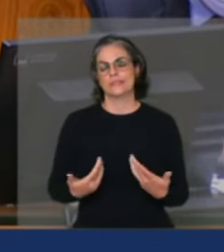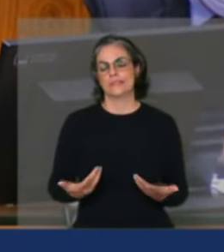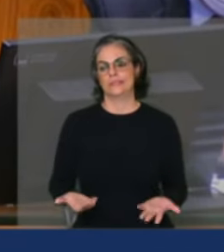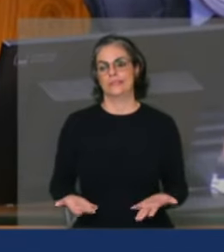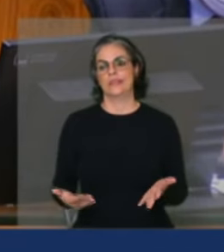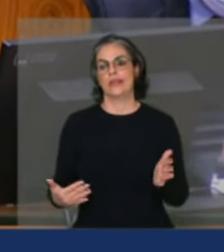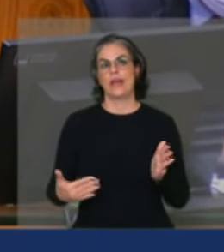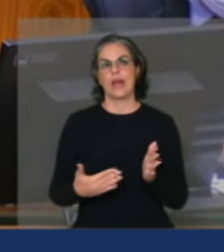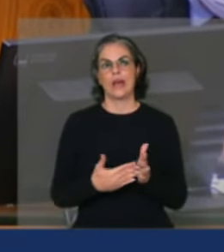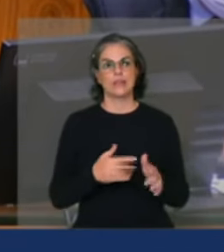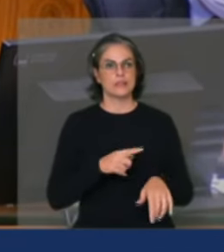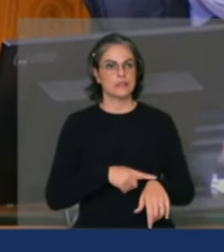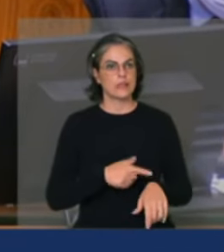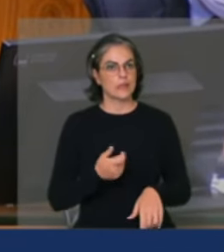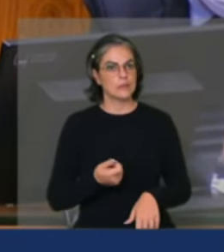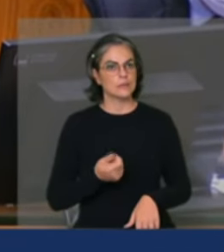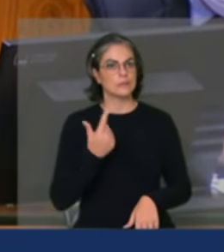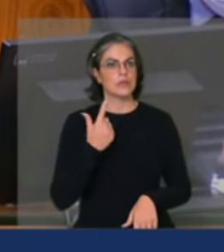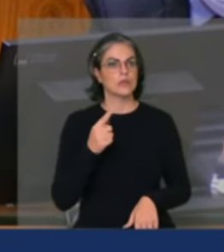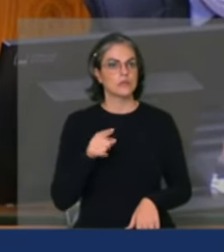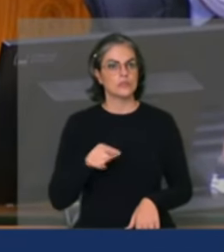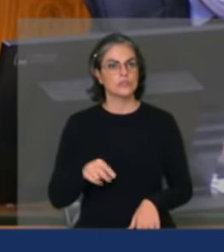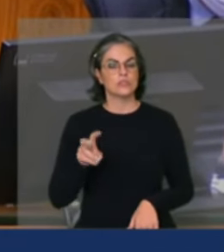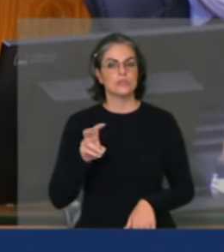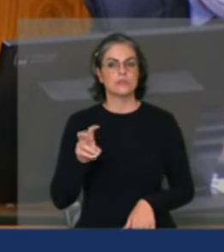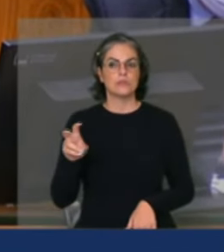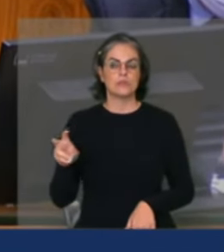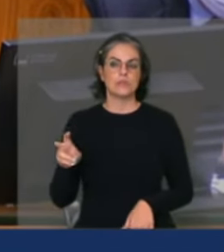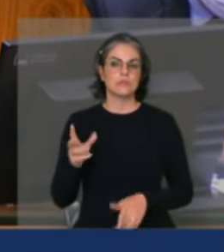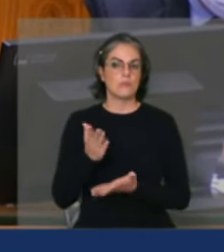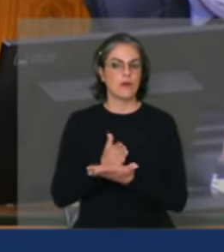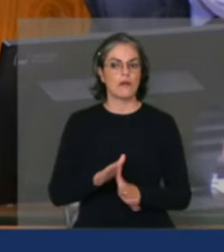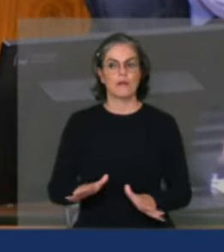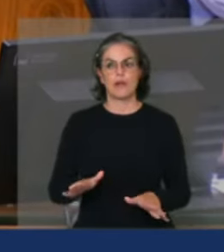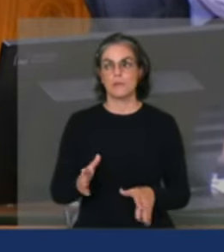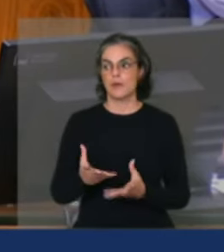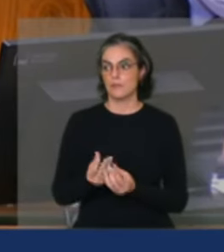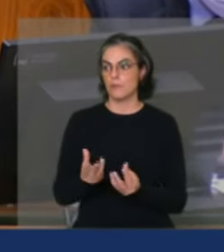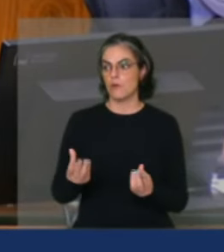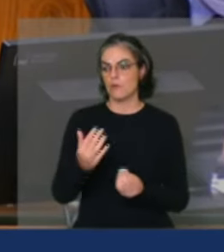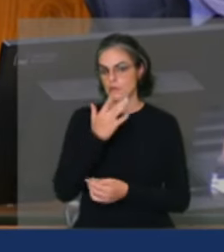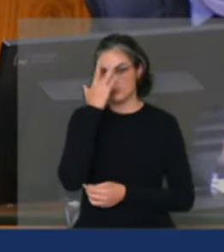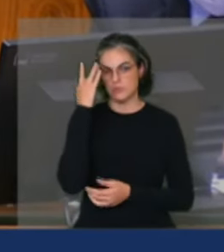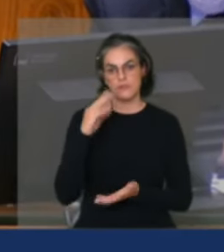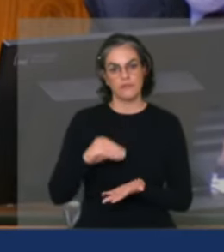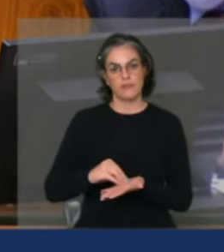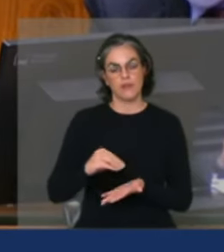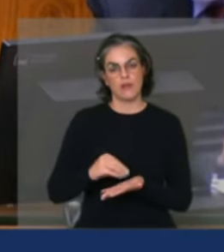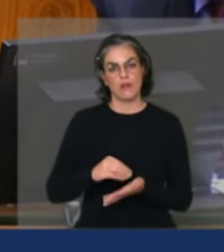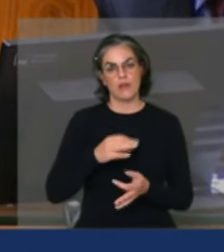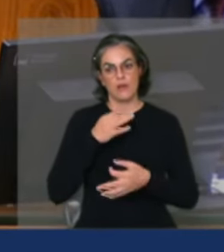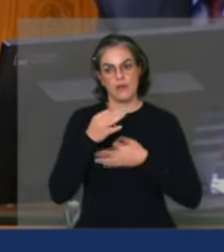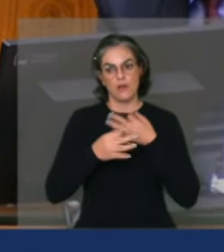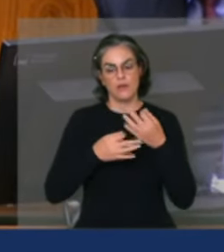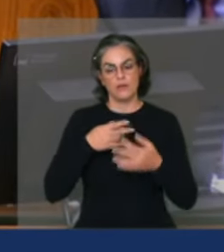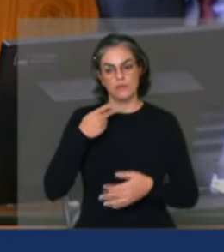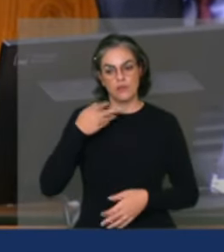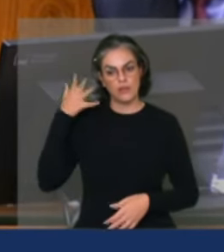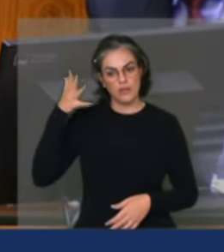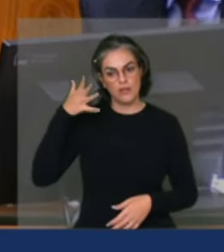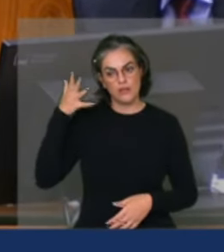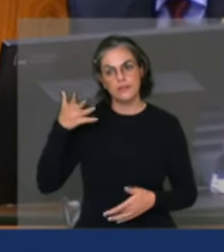as 12 horas e 55 minutos e ainda temos os líderes e deputados inscritos, que eram aqui inclusive registrar em plenário,